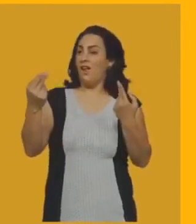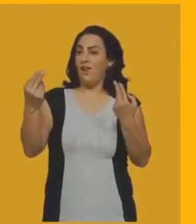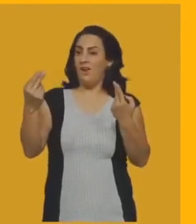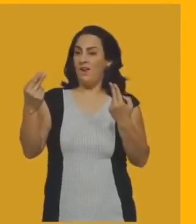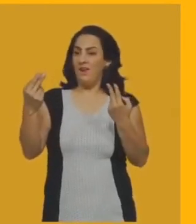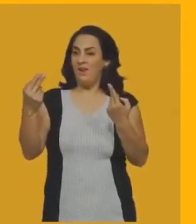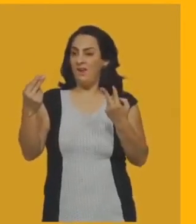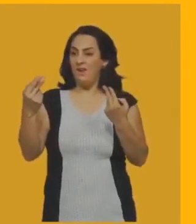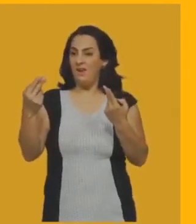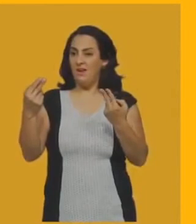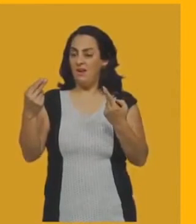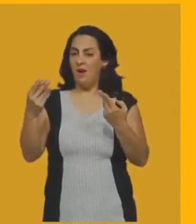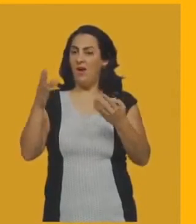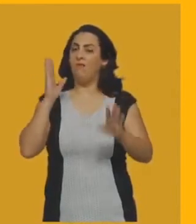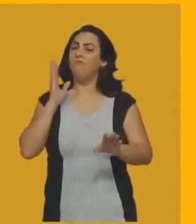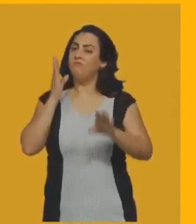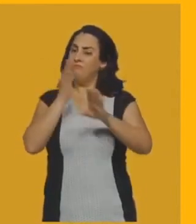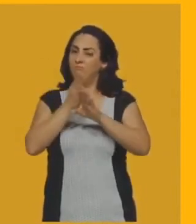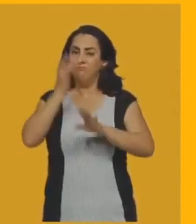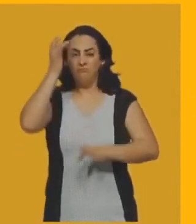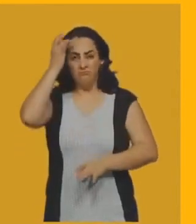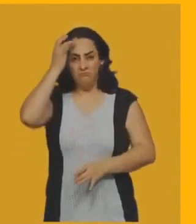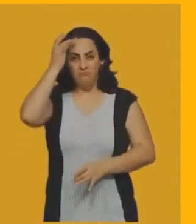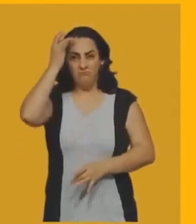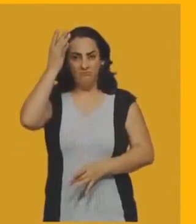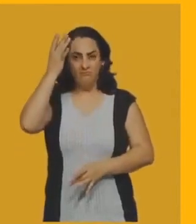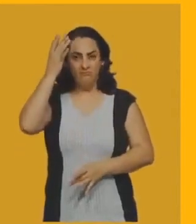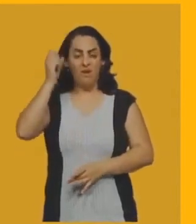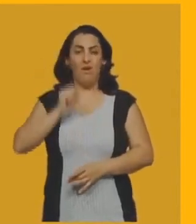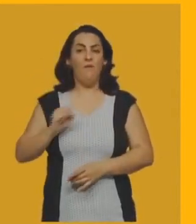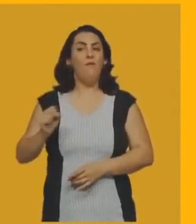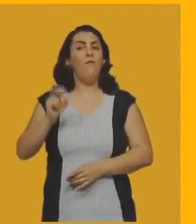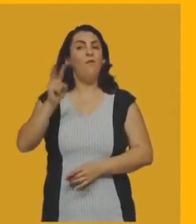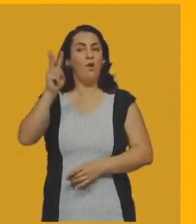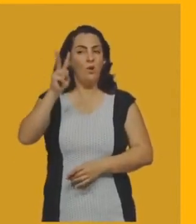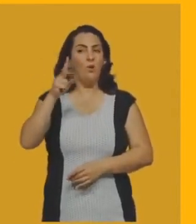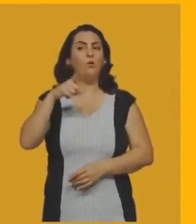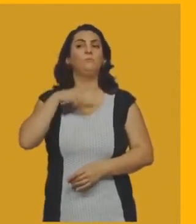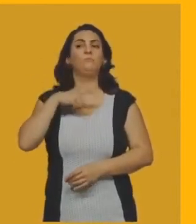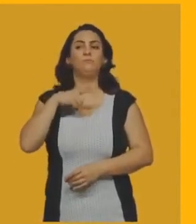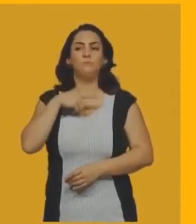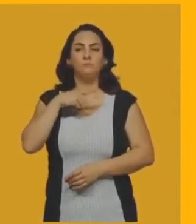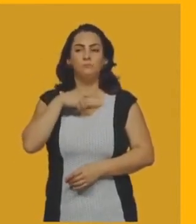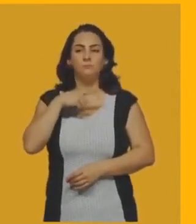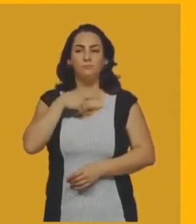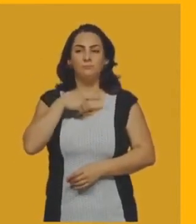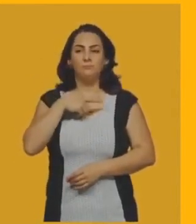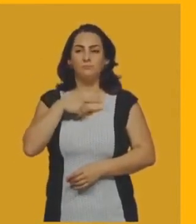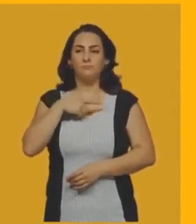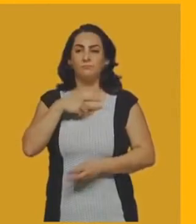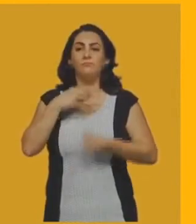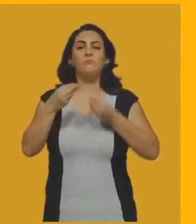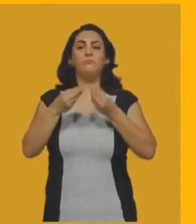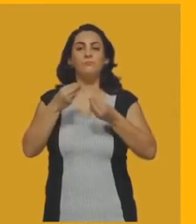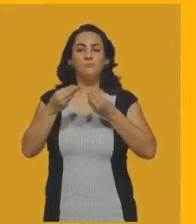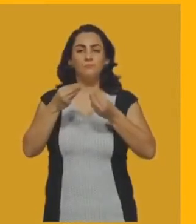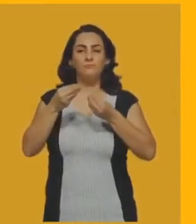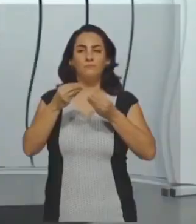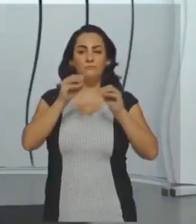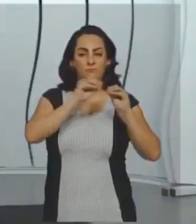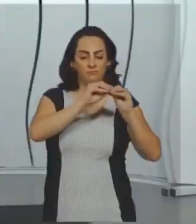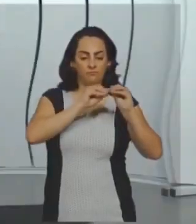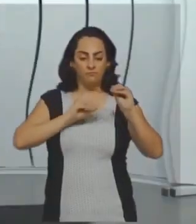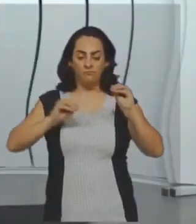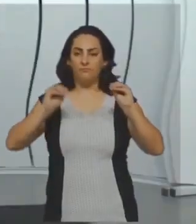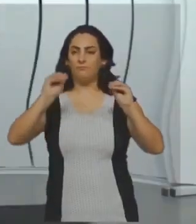pelos vértices, esse ângulo aqui é igual a esse. Então, eu consigo achar, né? Esses